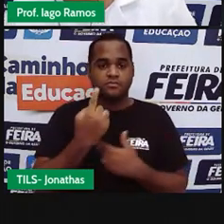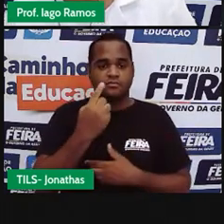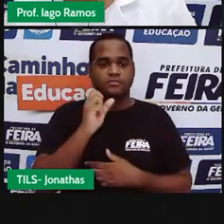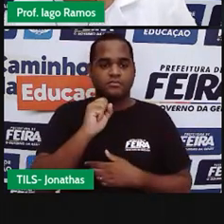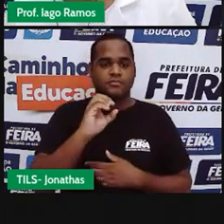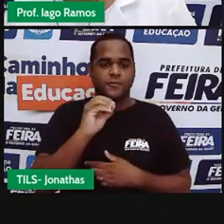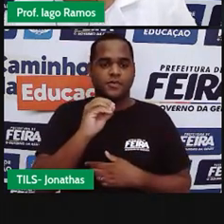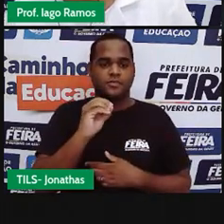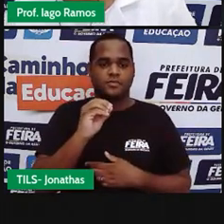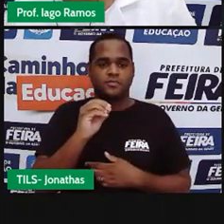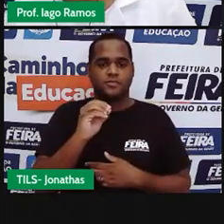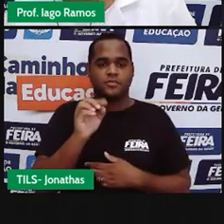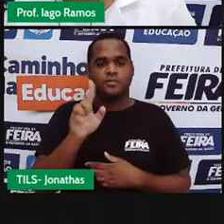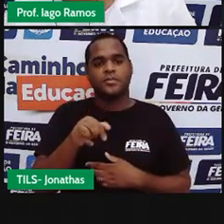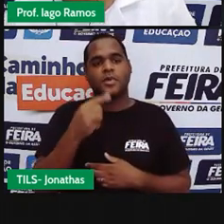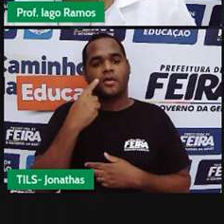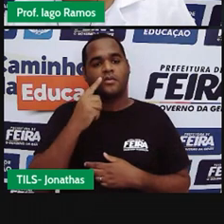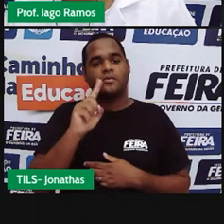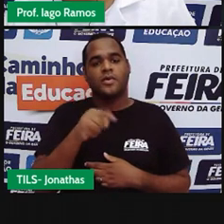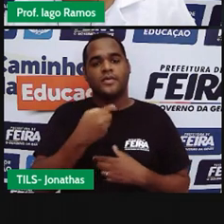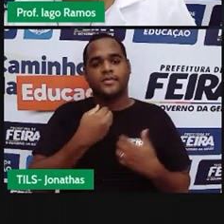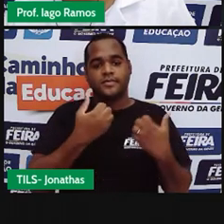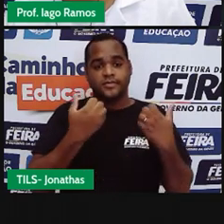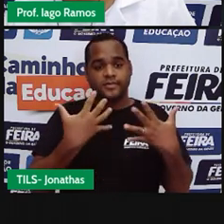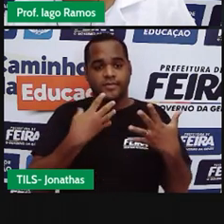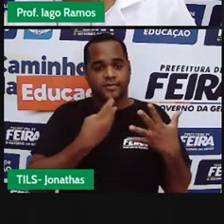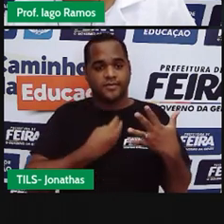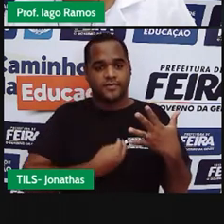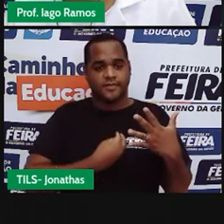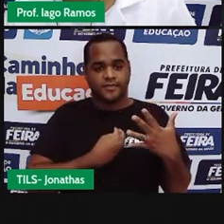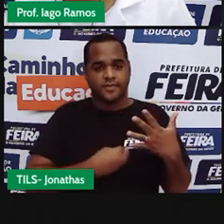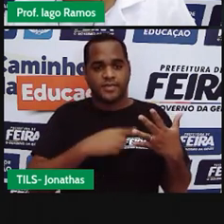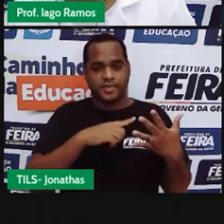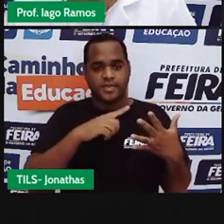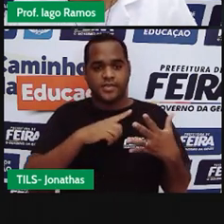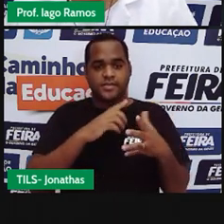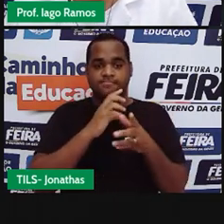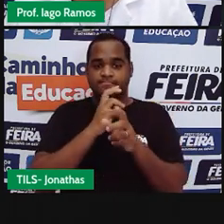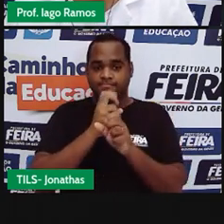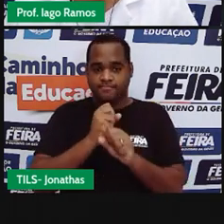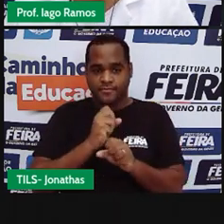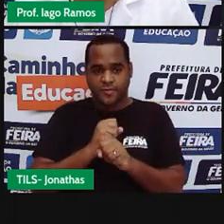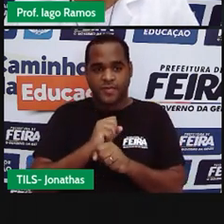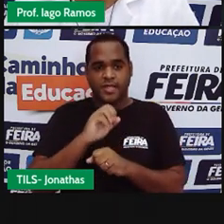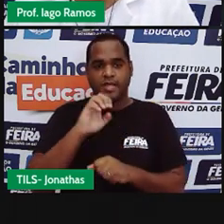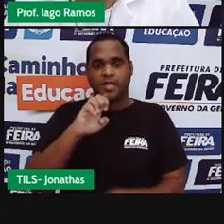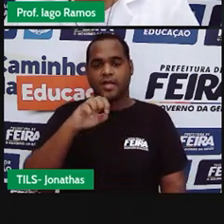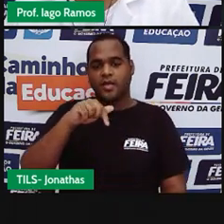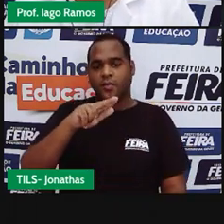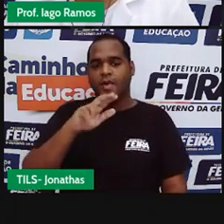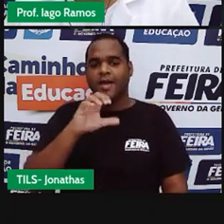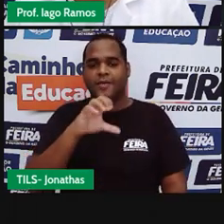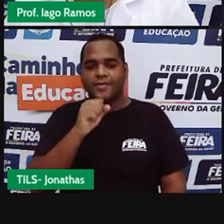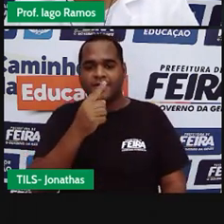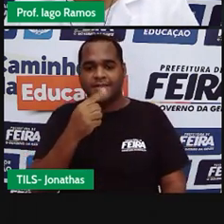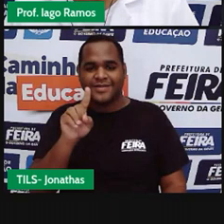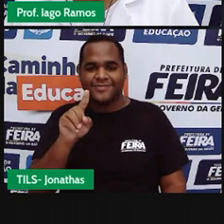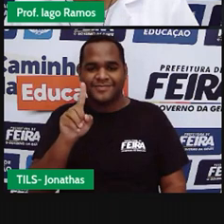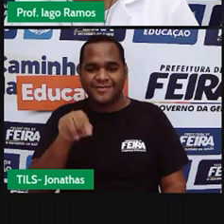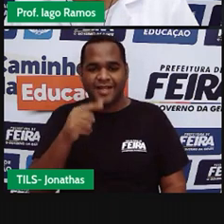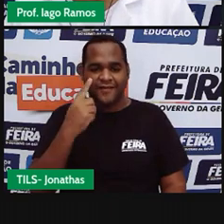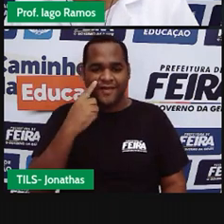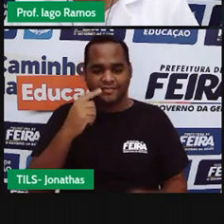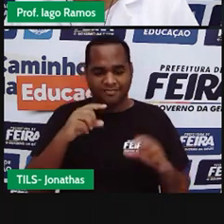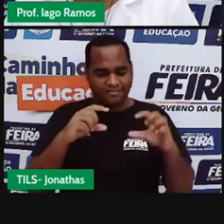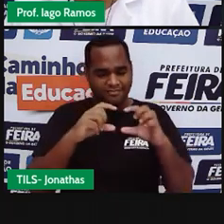Bom, e aí o que é que a gente tem nesse caso? A gente tem uma equaçãozinha, né? Uma equaçãozinha pra